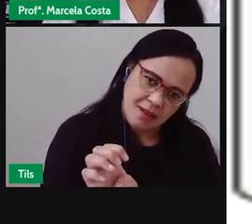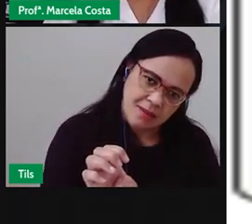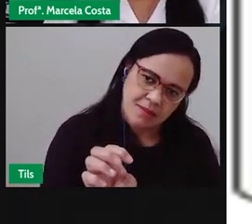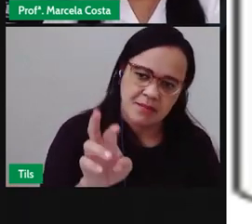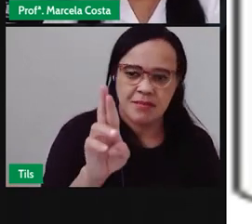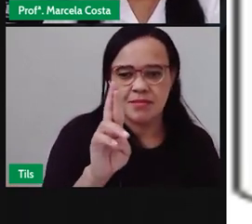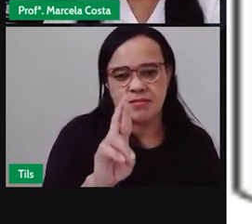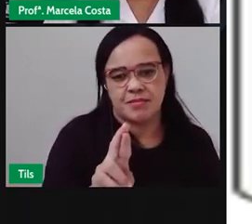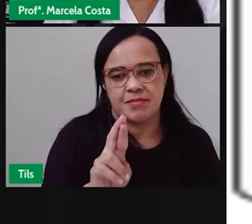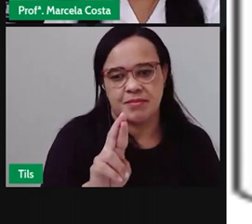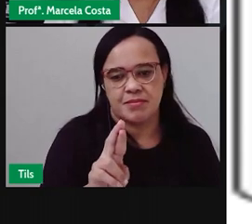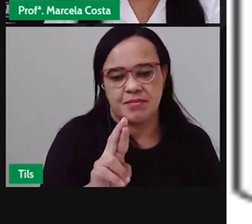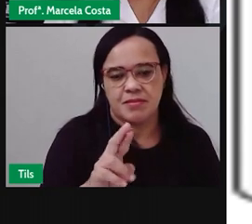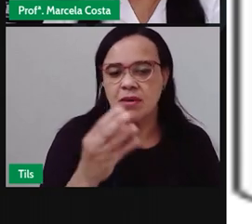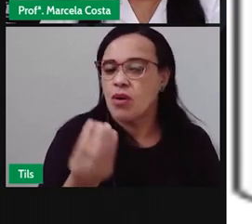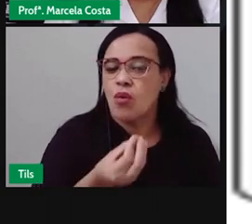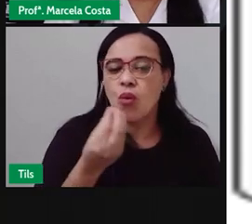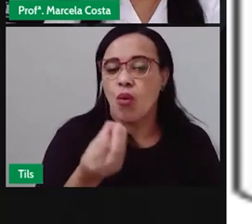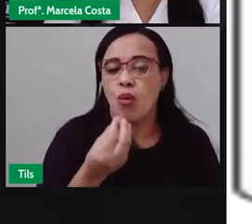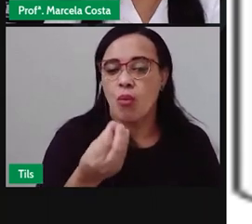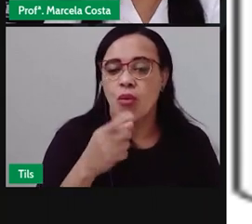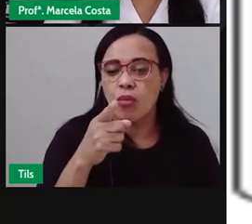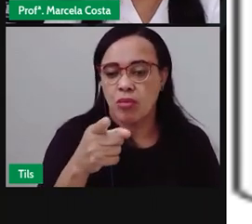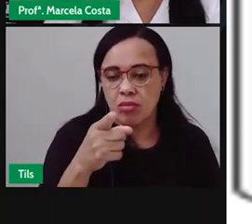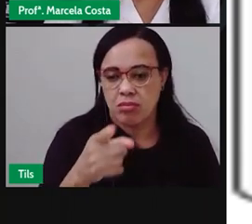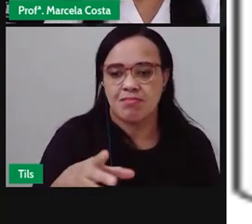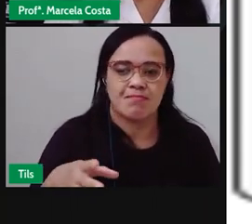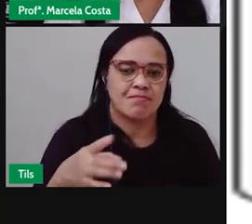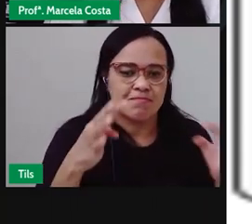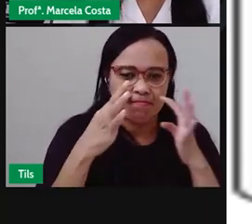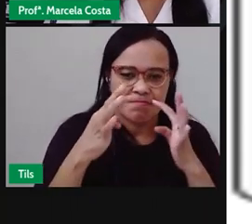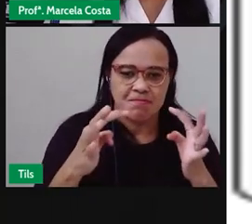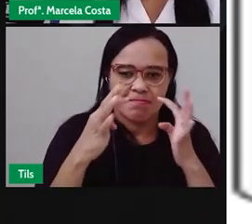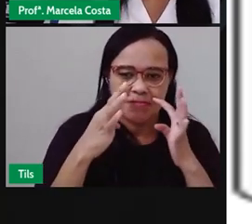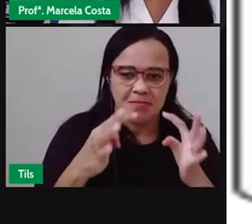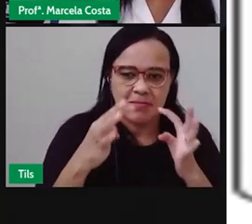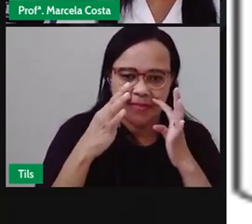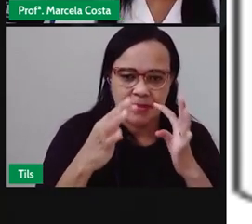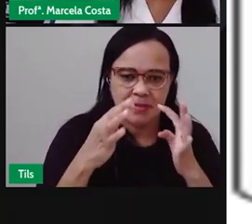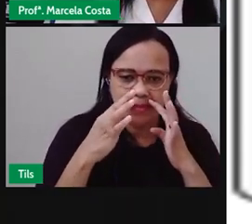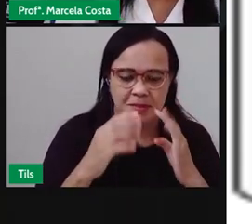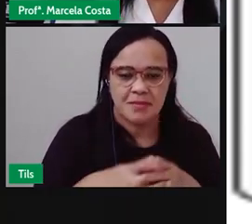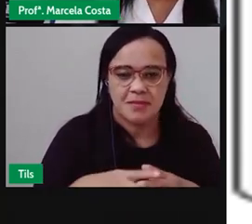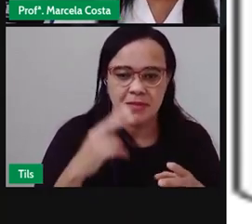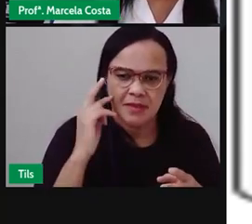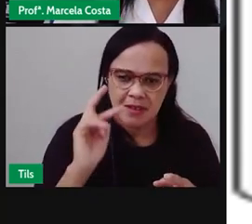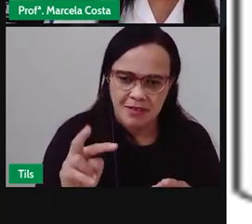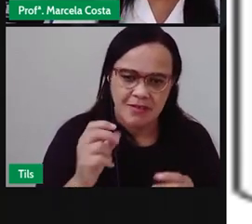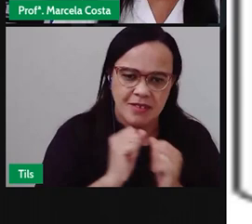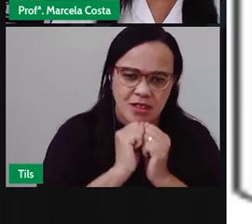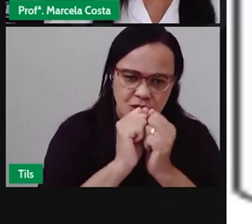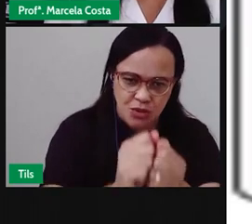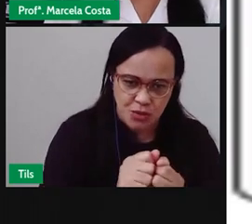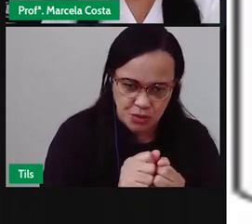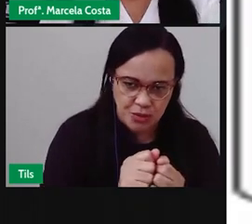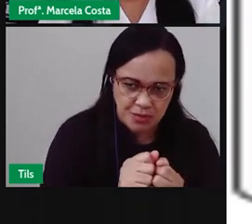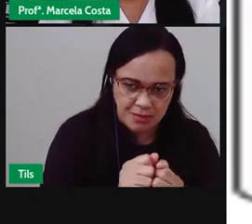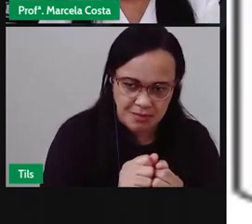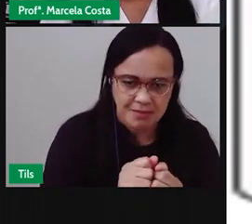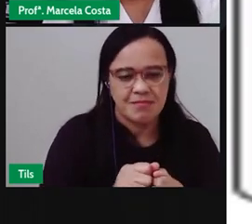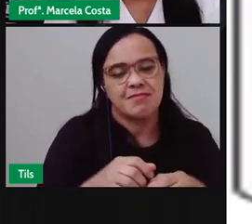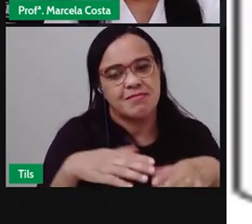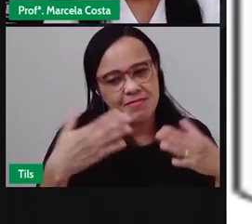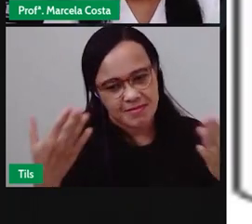Olha como é que escreve Essa letra Tá conseguindo acompanhar A criança? Tá